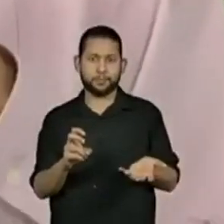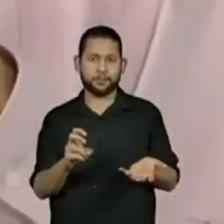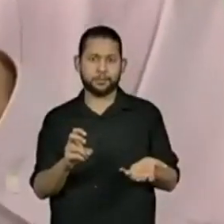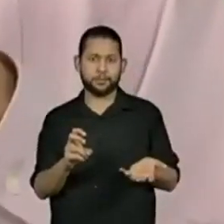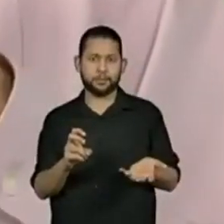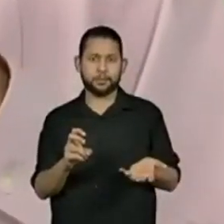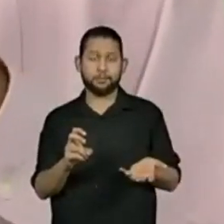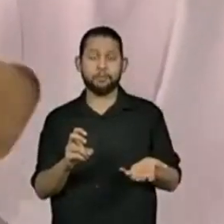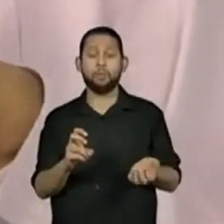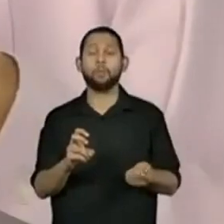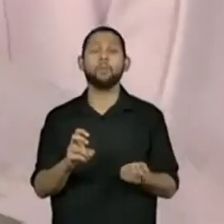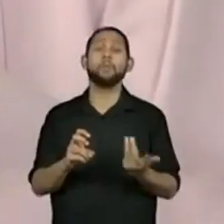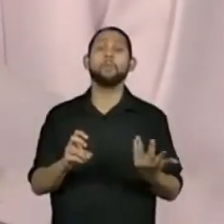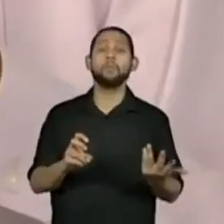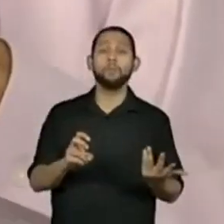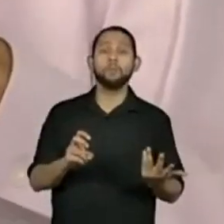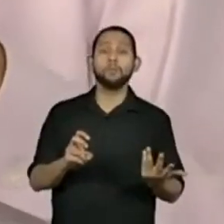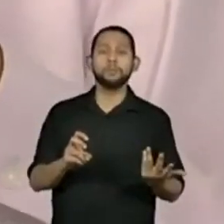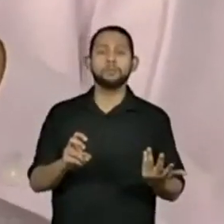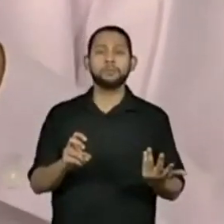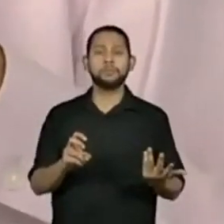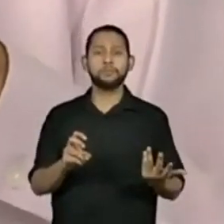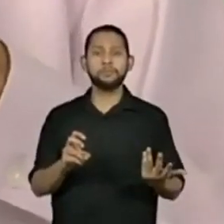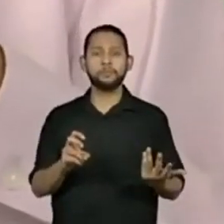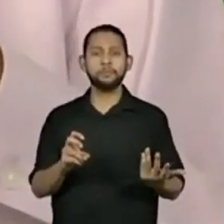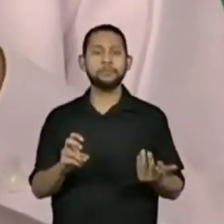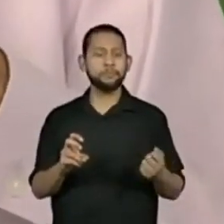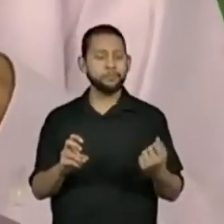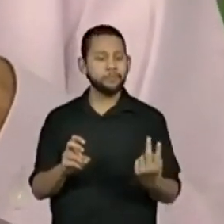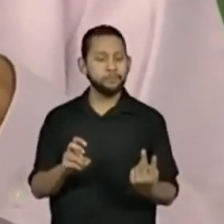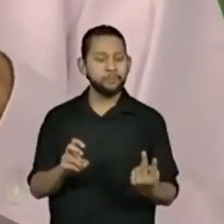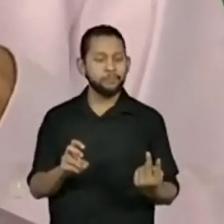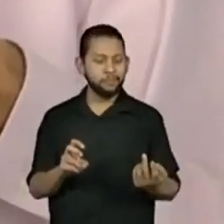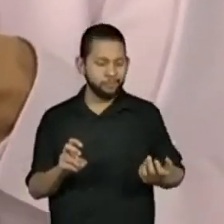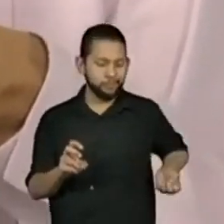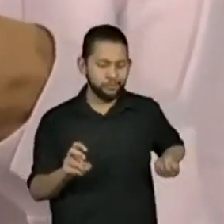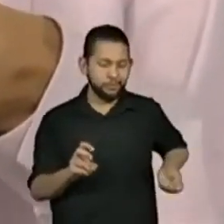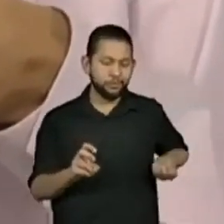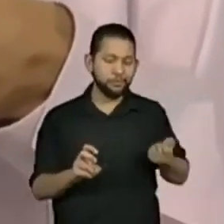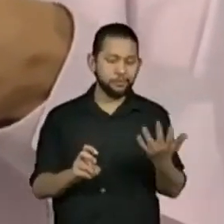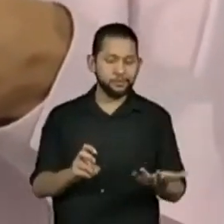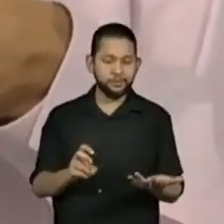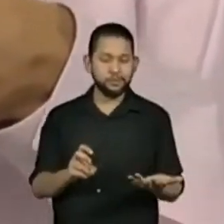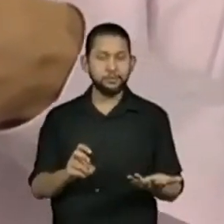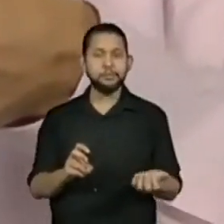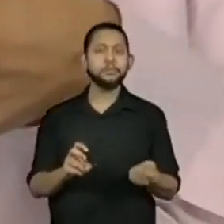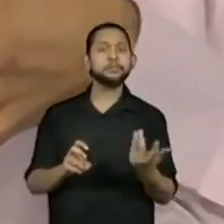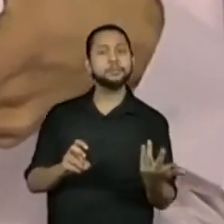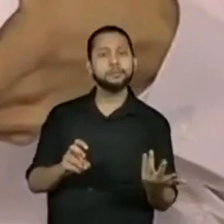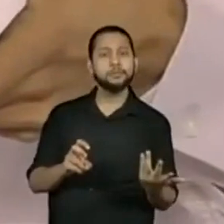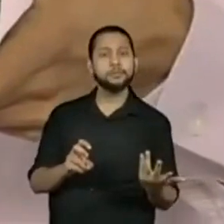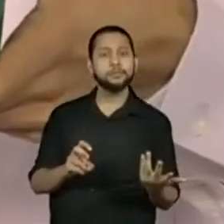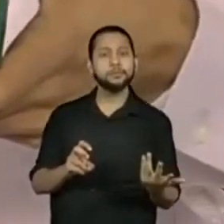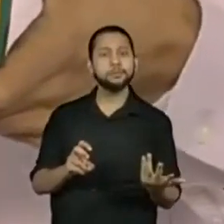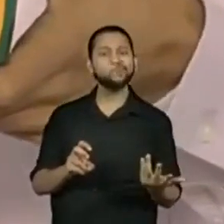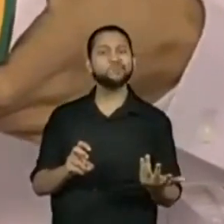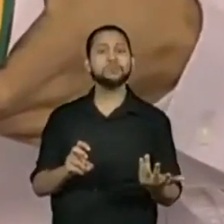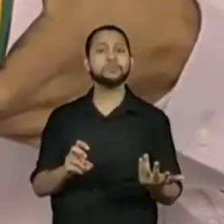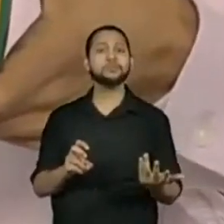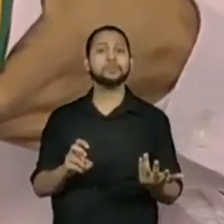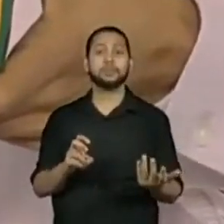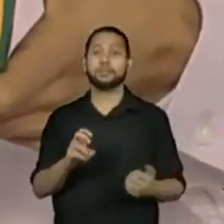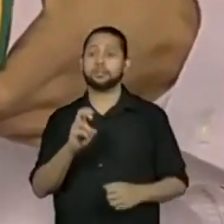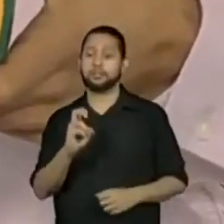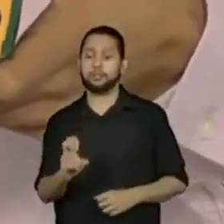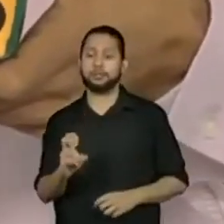tem uma face 5, O segundo dado deve cair com qual face voltada para cima,